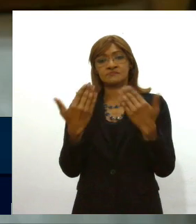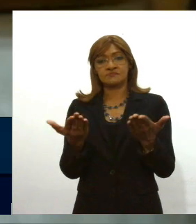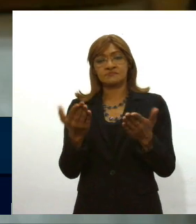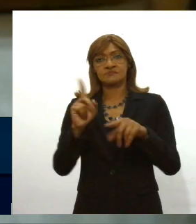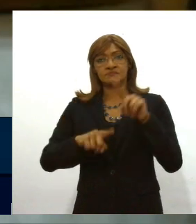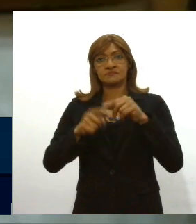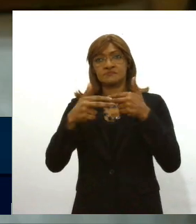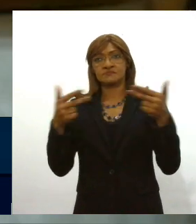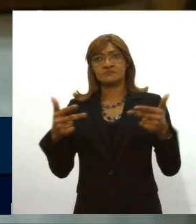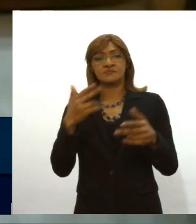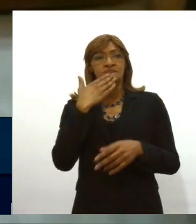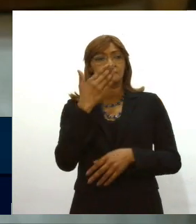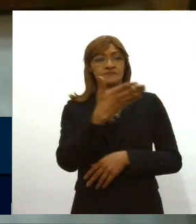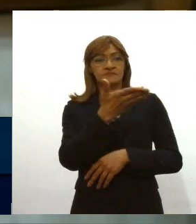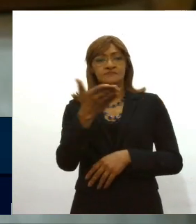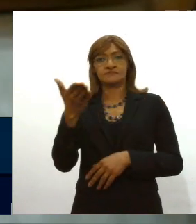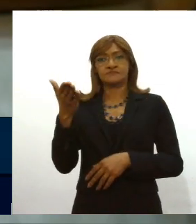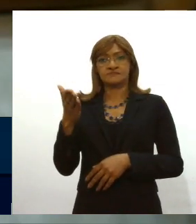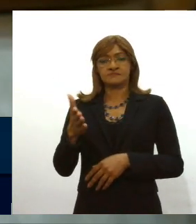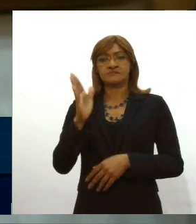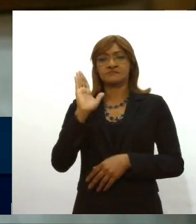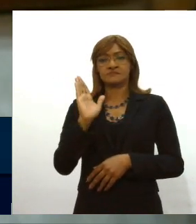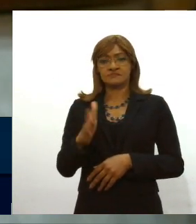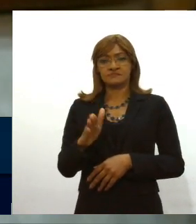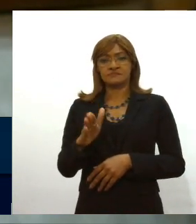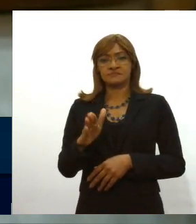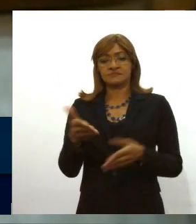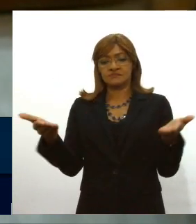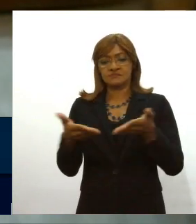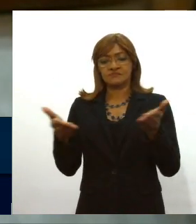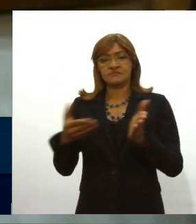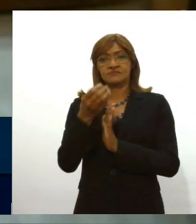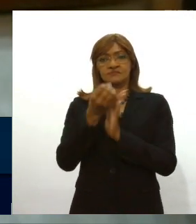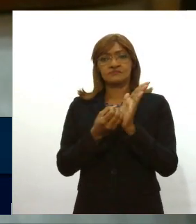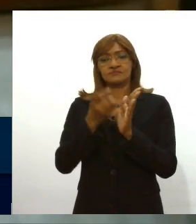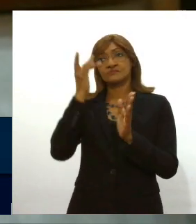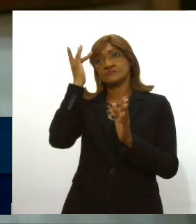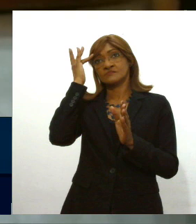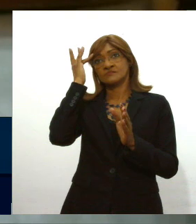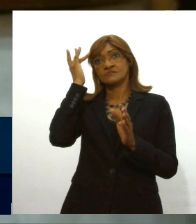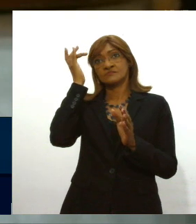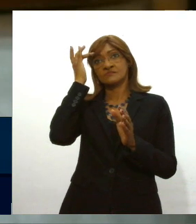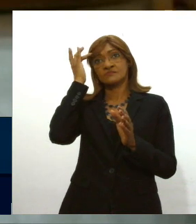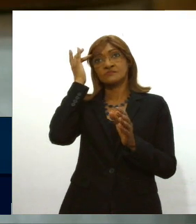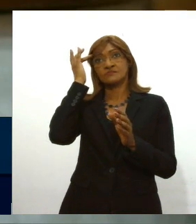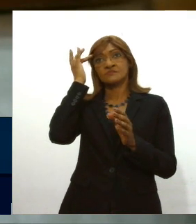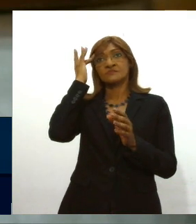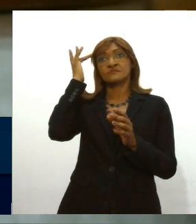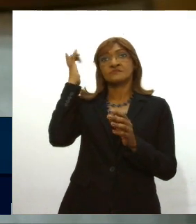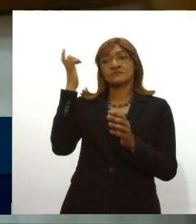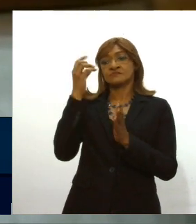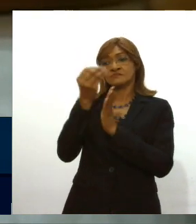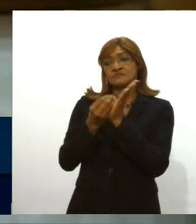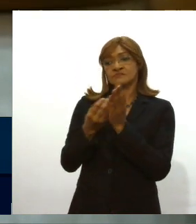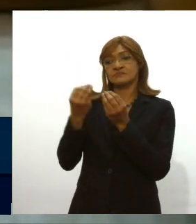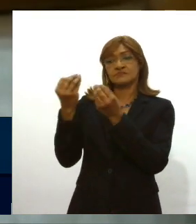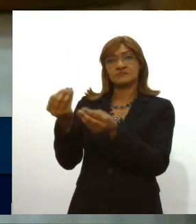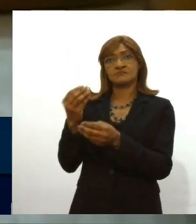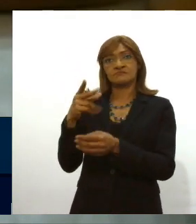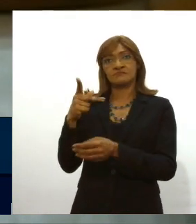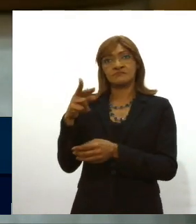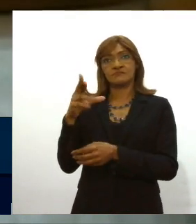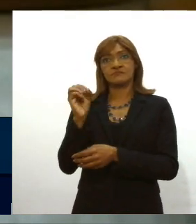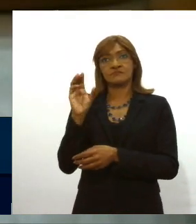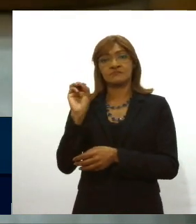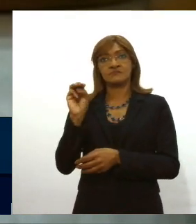fica esse apelo aqui já estamos provavelmente protocolando hoje ou amanhã no PROCON esse ofício e a gente pede que